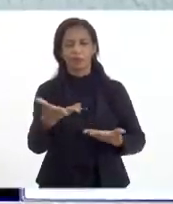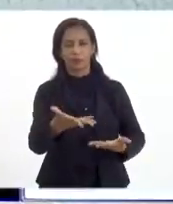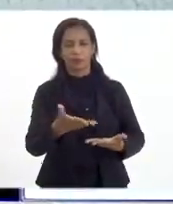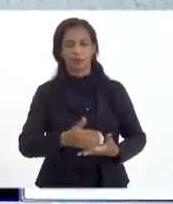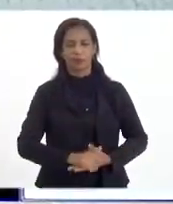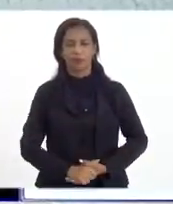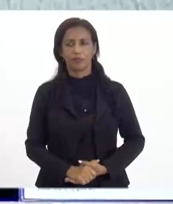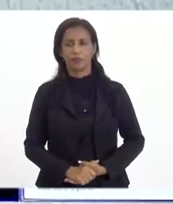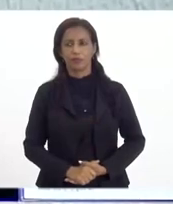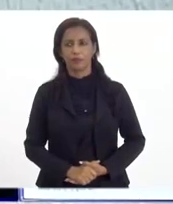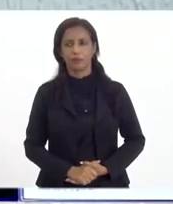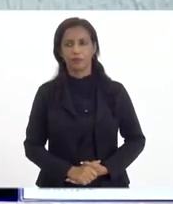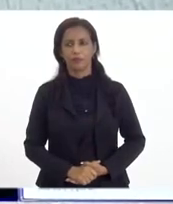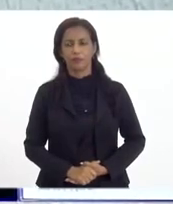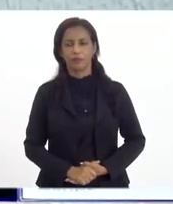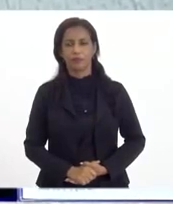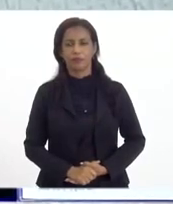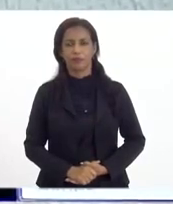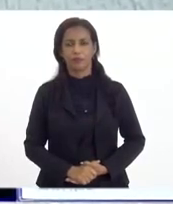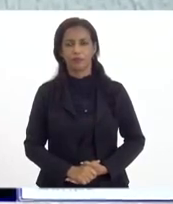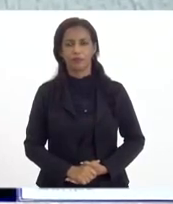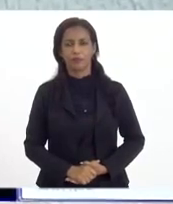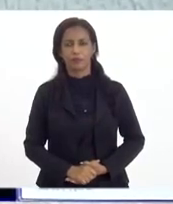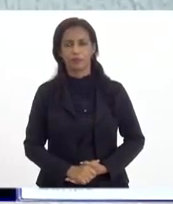Convido para falar